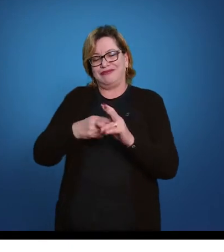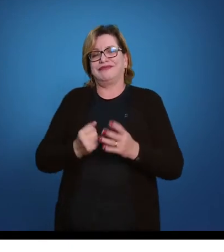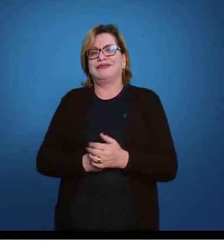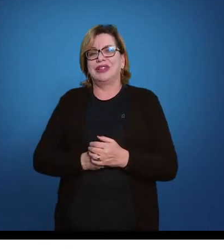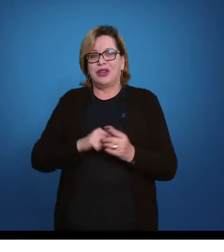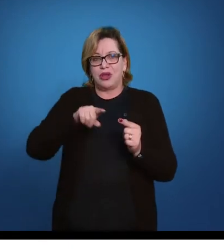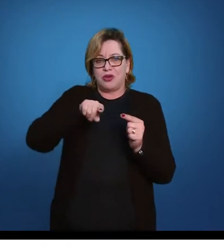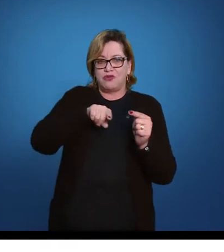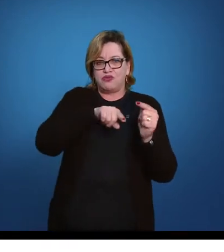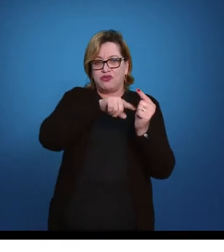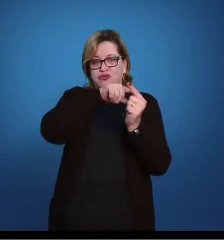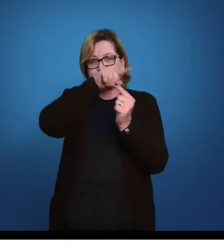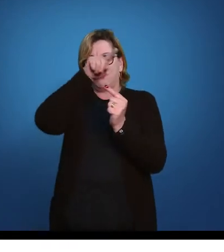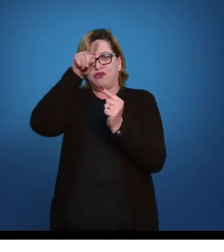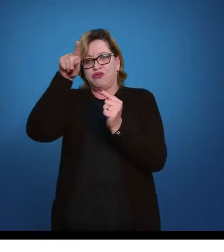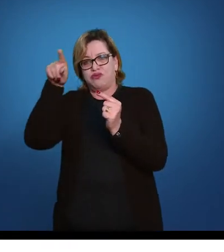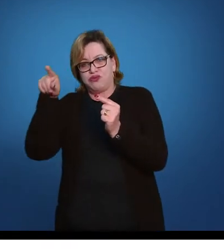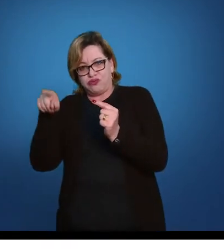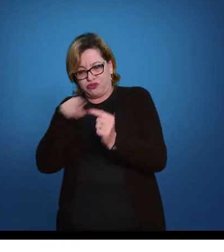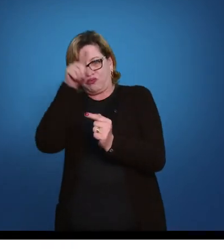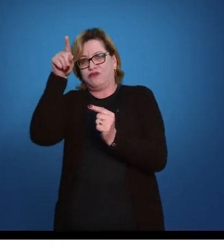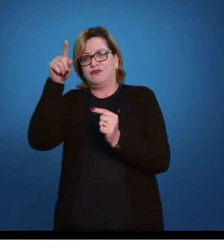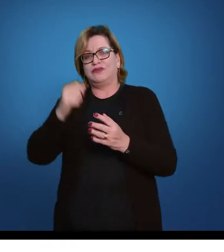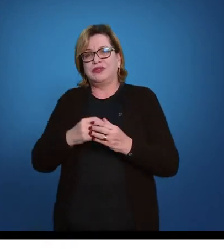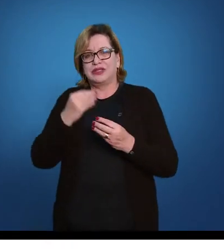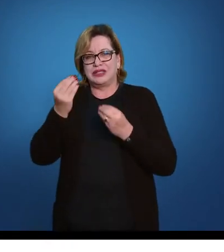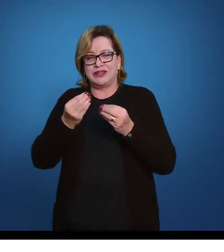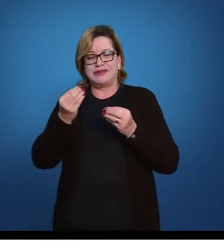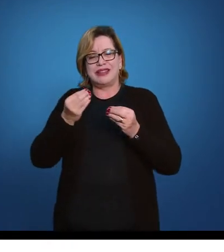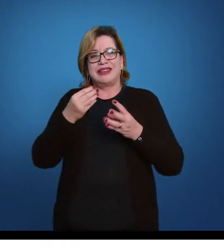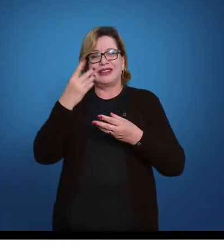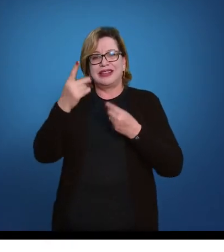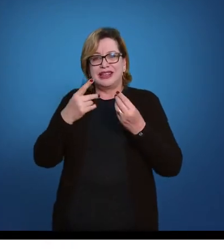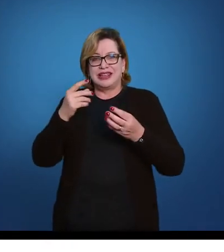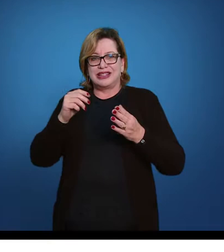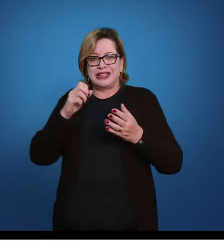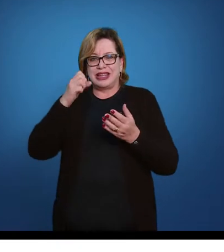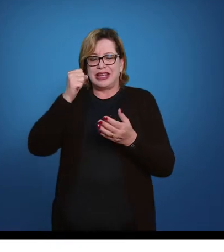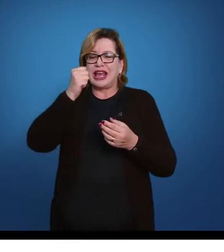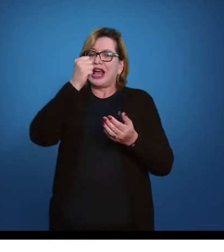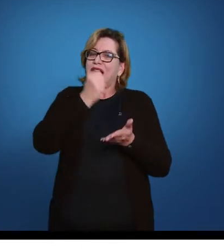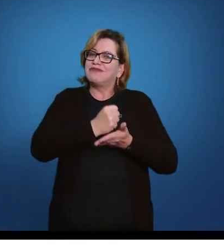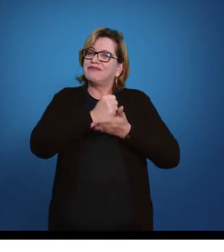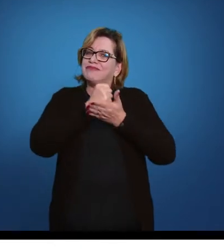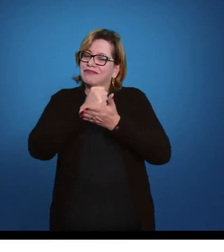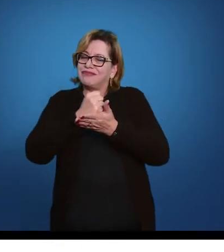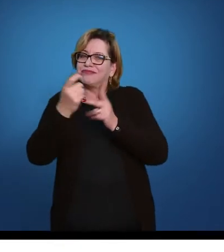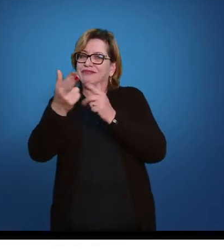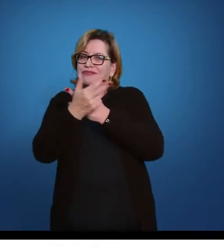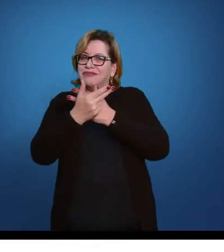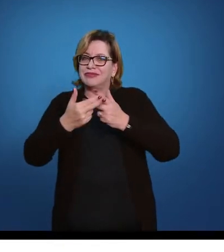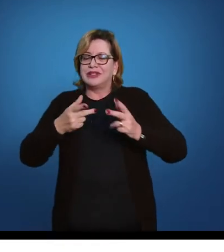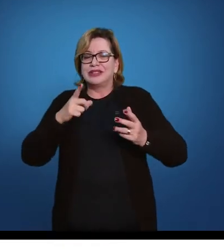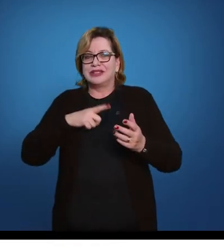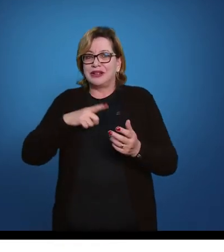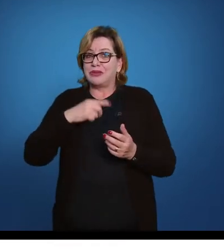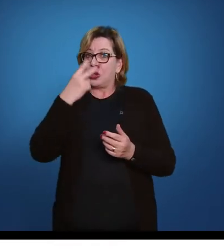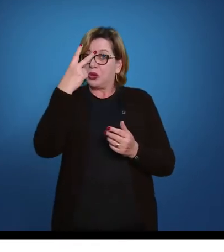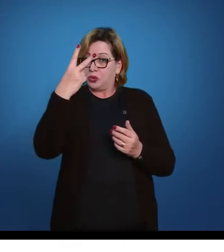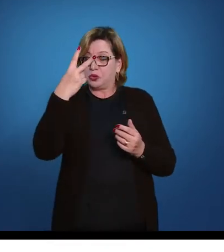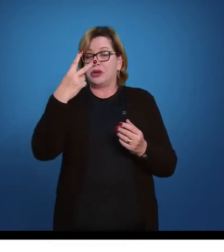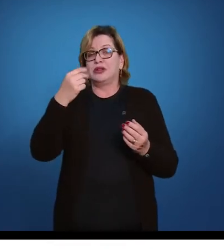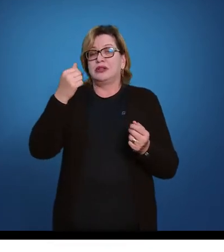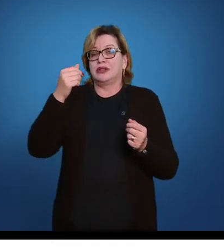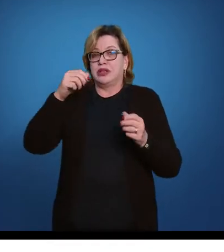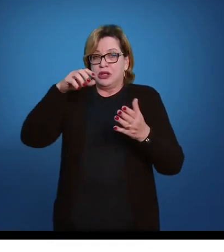Então, temos justamente uma sequência de movimentos de apoio sempre com duas partes do nosso